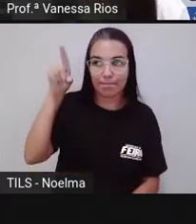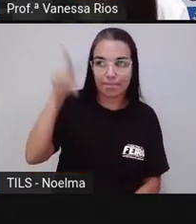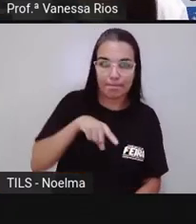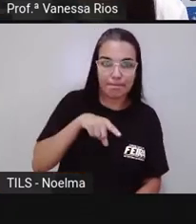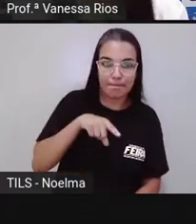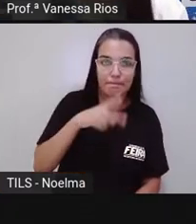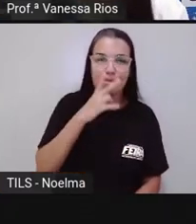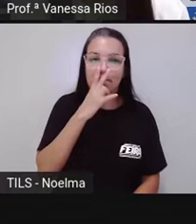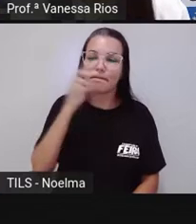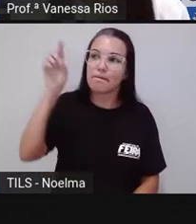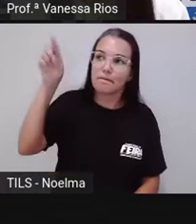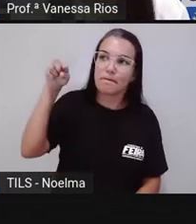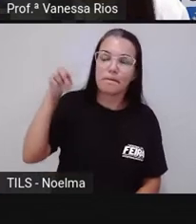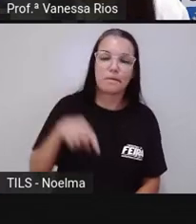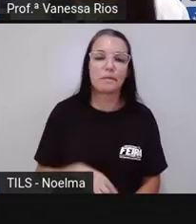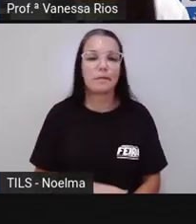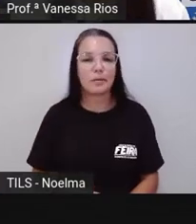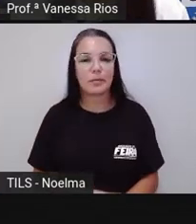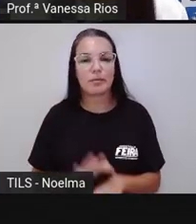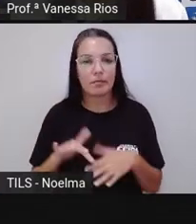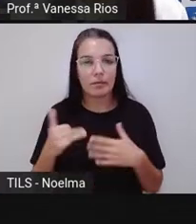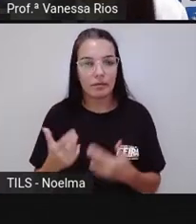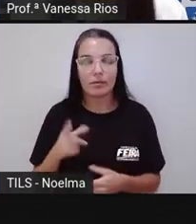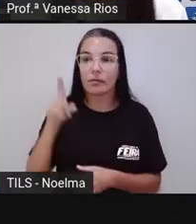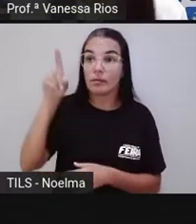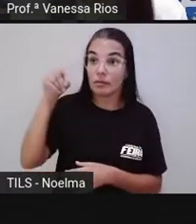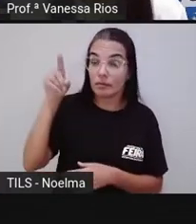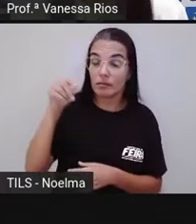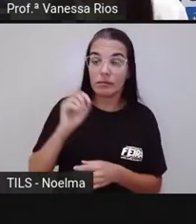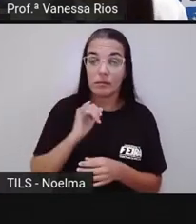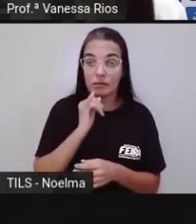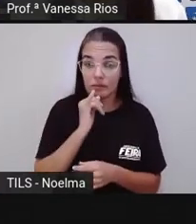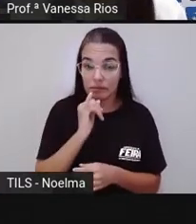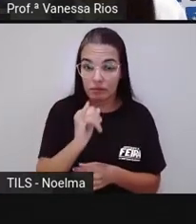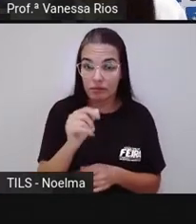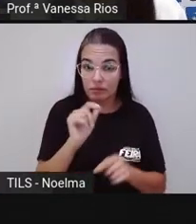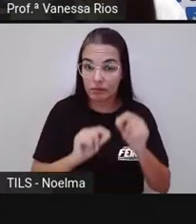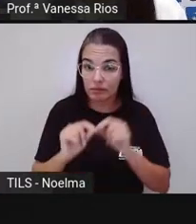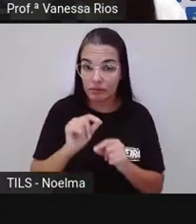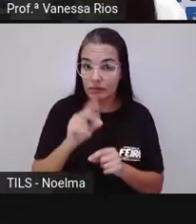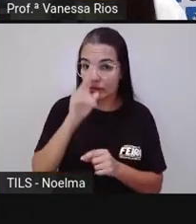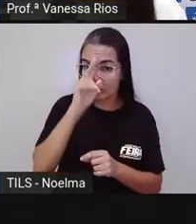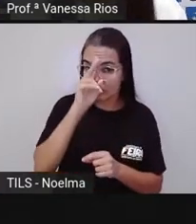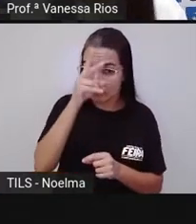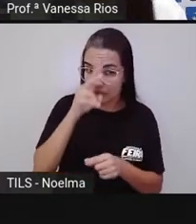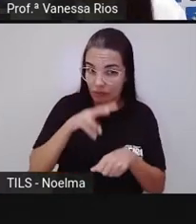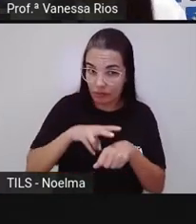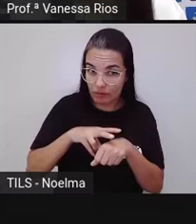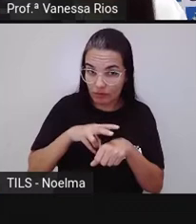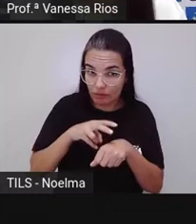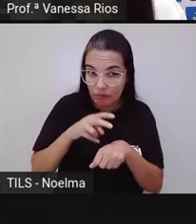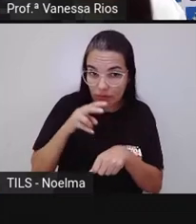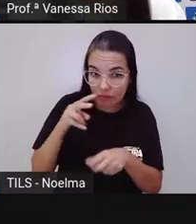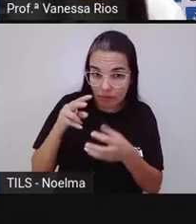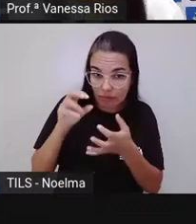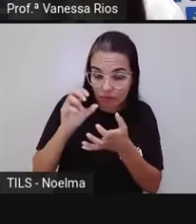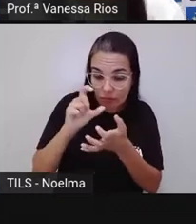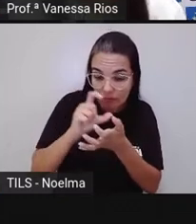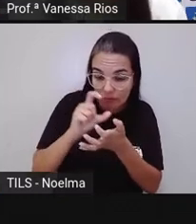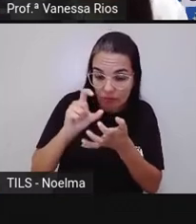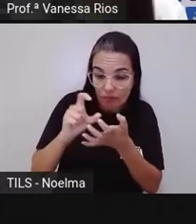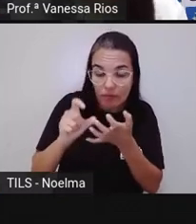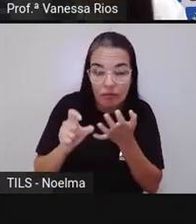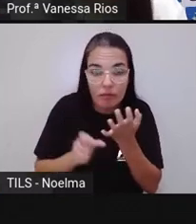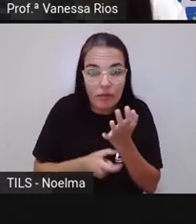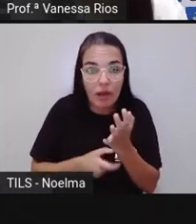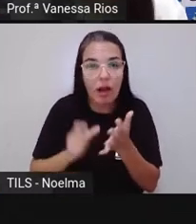um tracinho. O acento agudo, ele indica, além da tonicidade, a forma com que a vogal